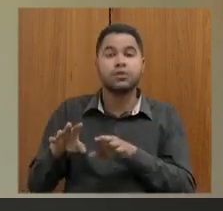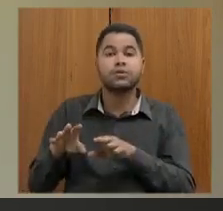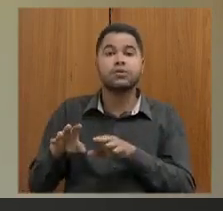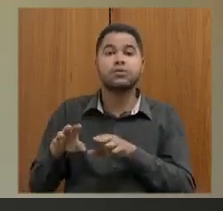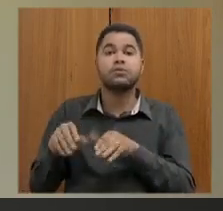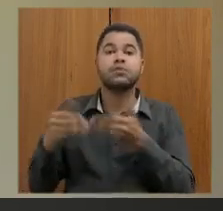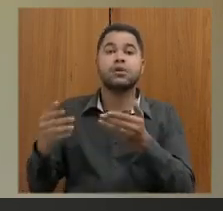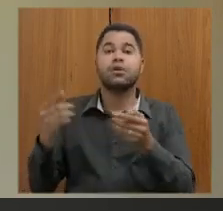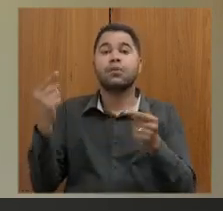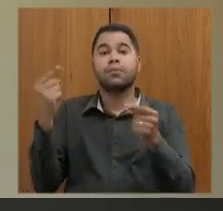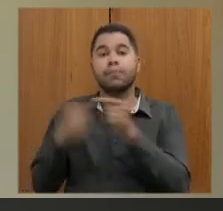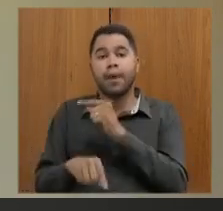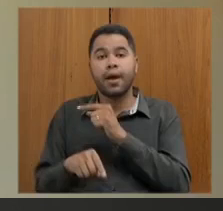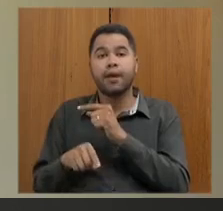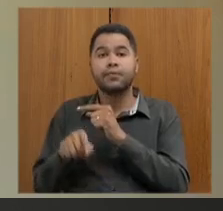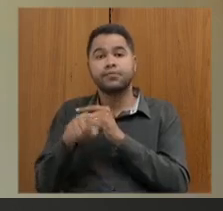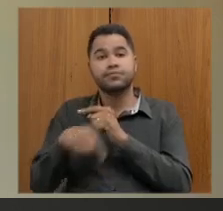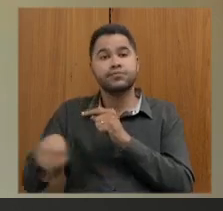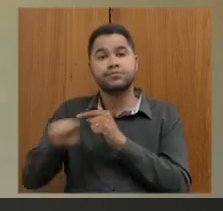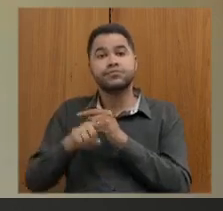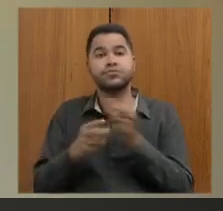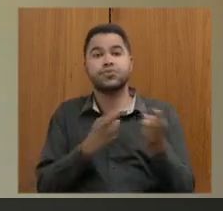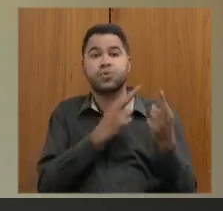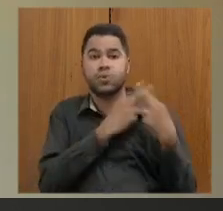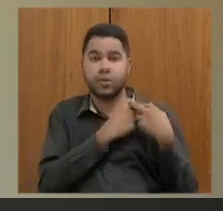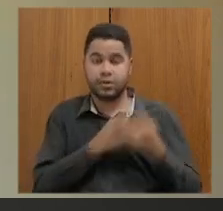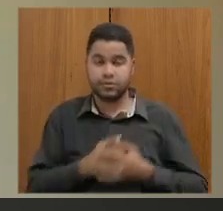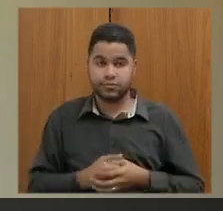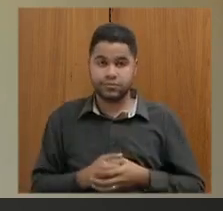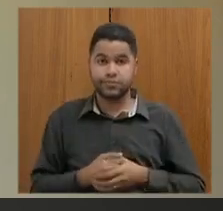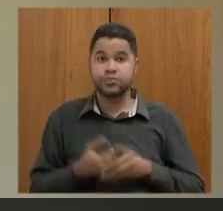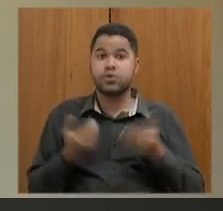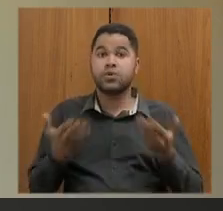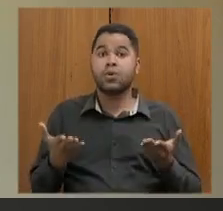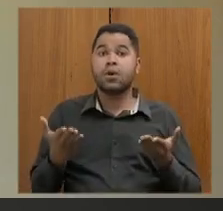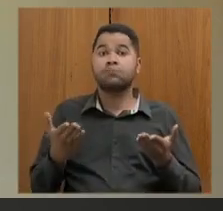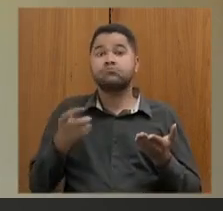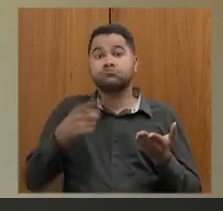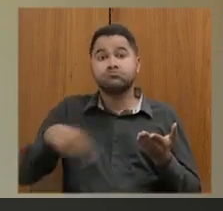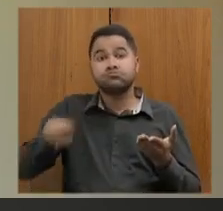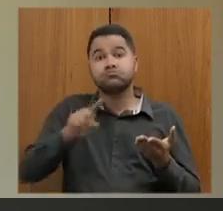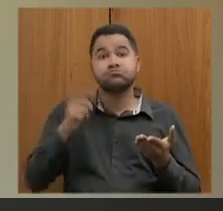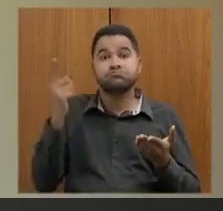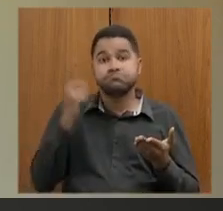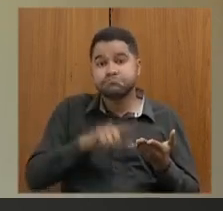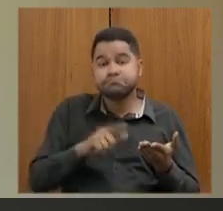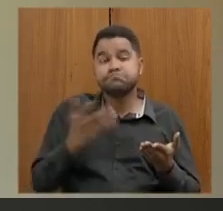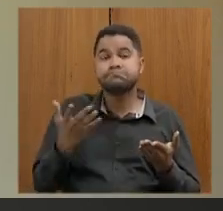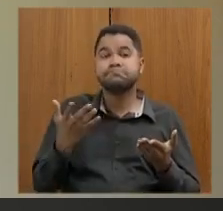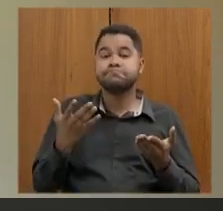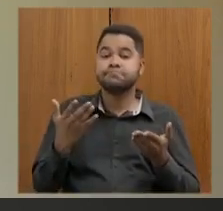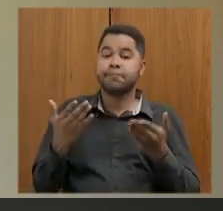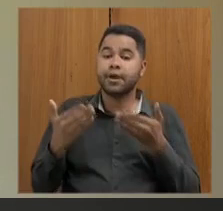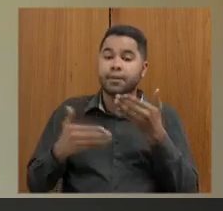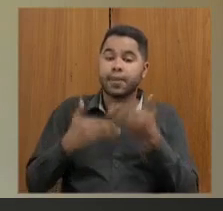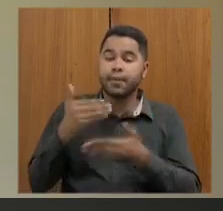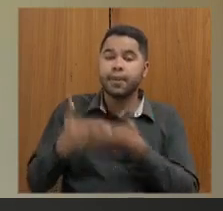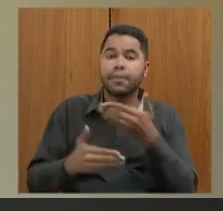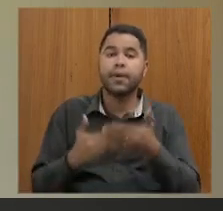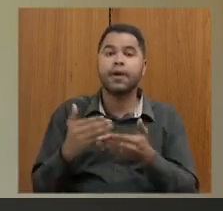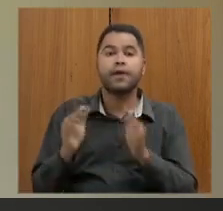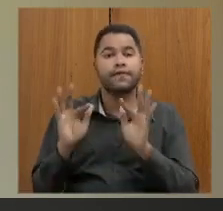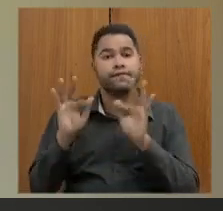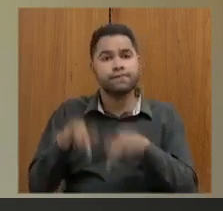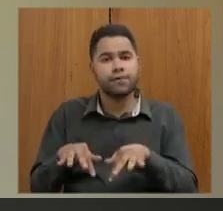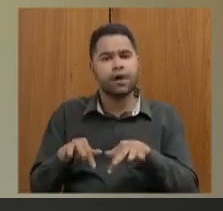desconformidade com as atribuições do cargo? e quais as providências estão sendo tomadas para finalizar a